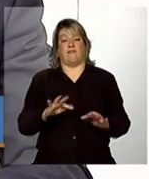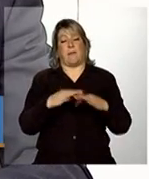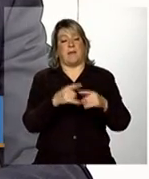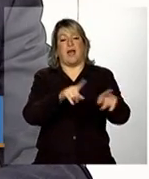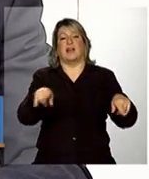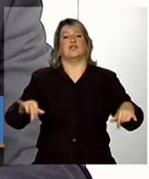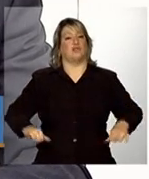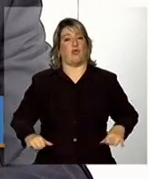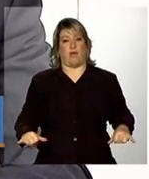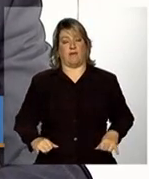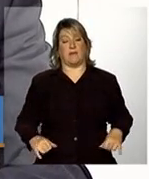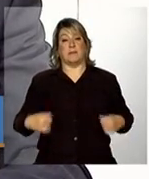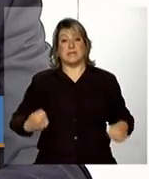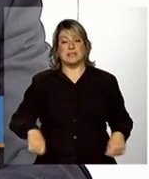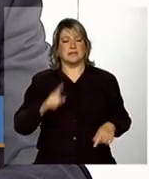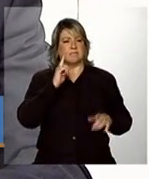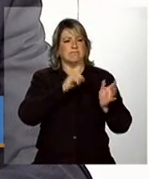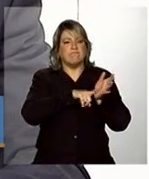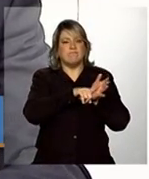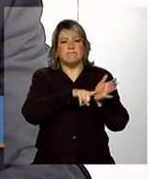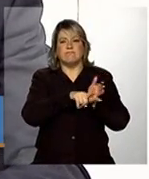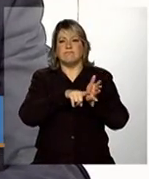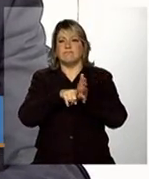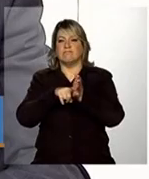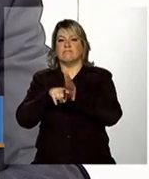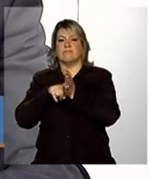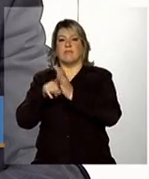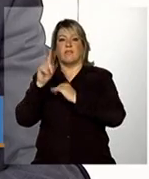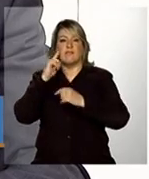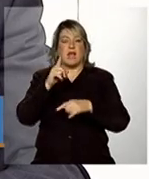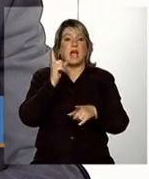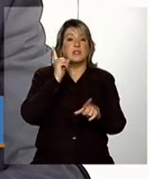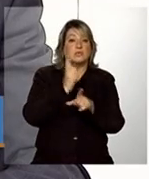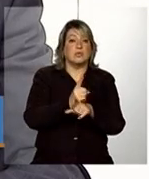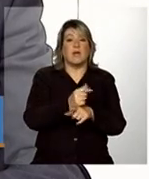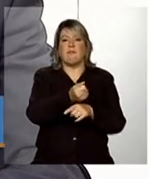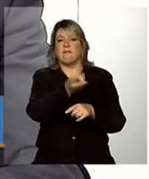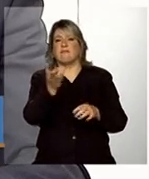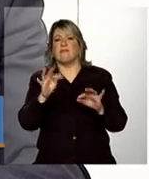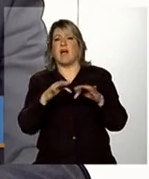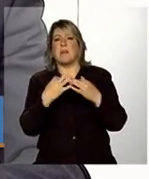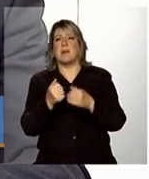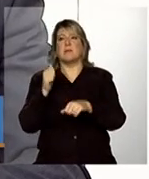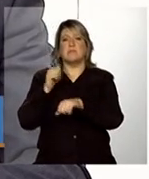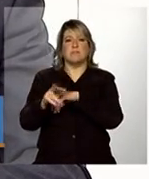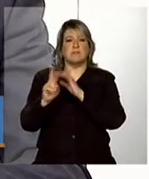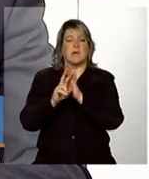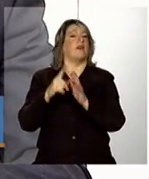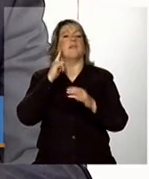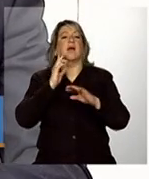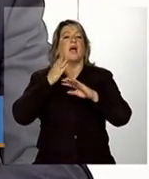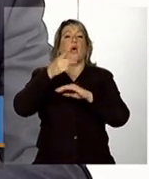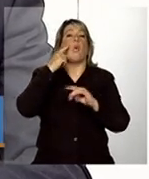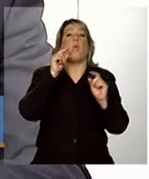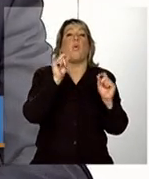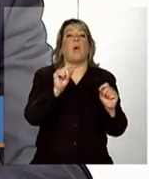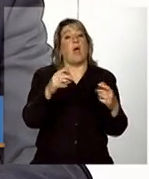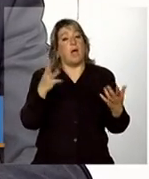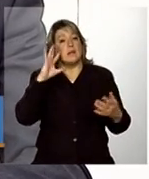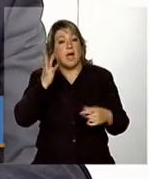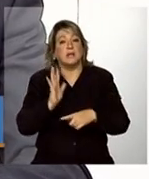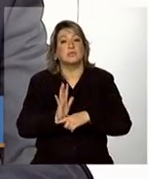é mapear as famílias que estão em descumprimento de condicionalidades e ter